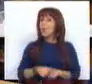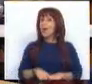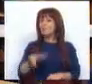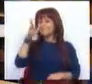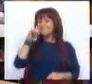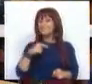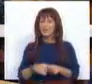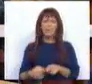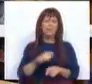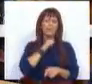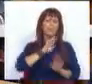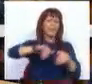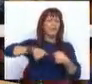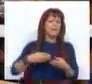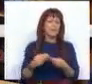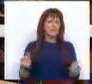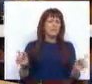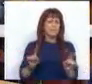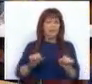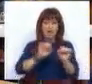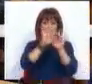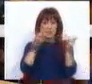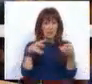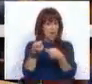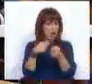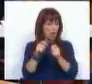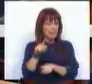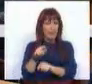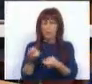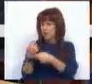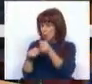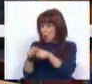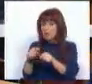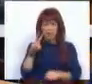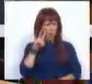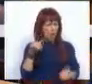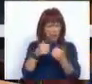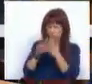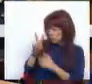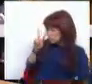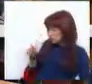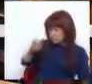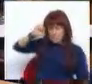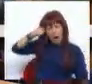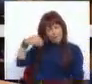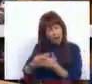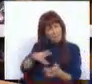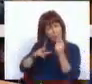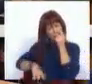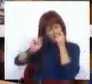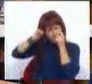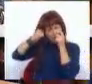infelizmente, interessado em resolver, em esclarecer este negócio. Este negócio que é aos olhos todos danoso para o país,